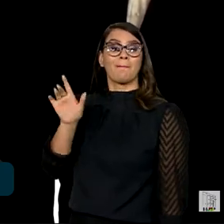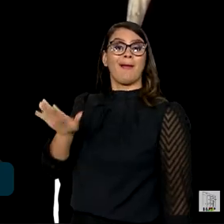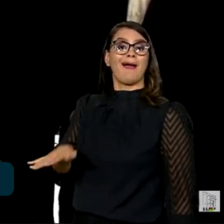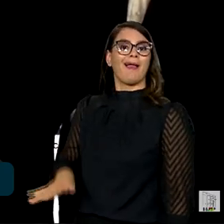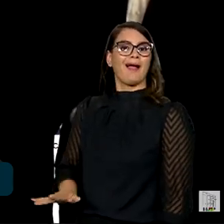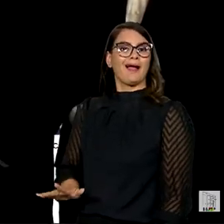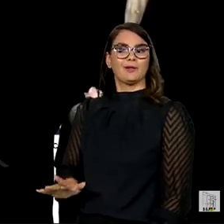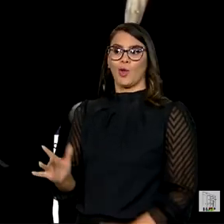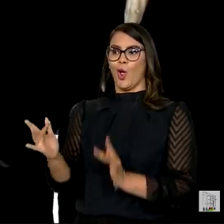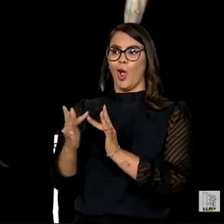o acesso a armas no Brasil. Obrigado. Obrigado.